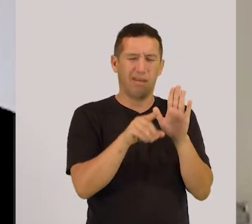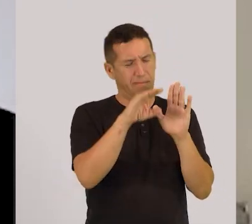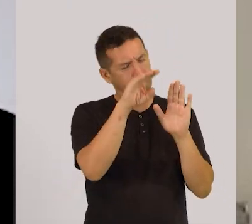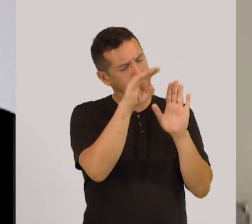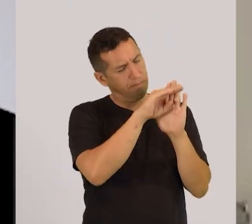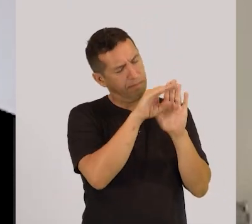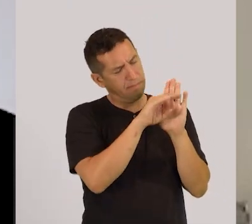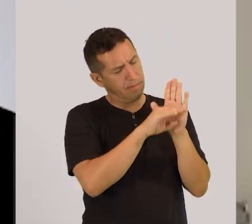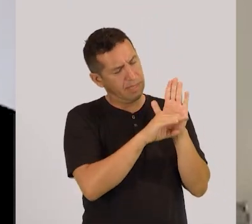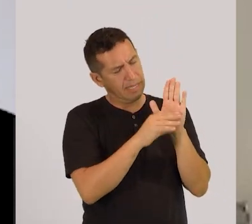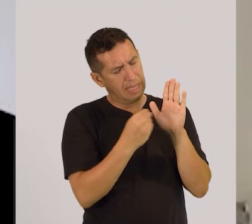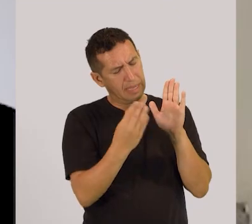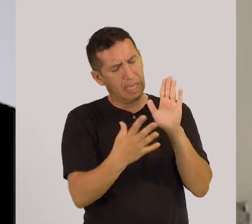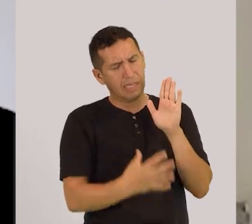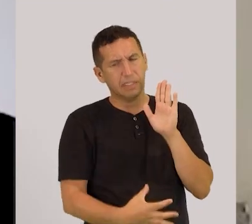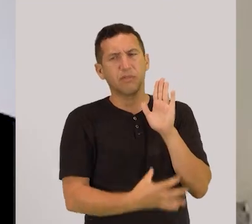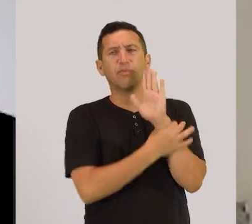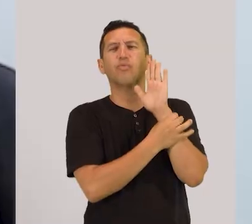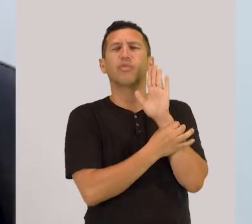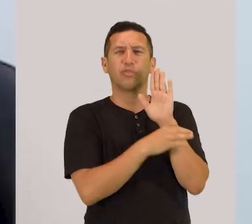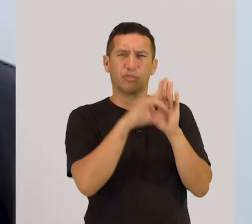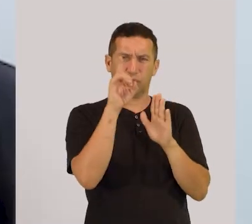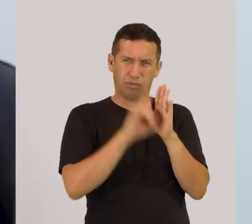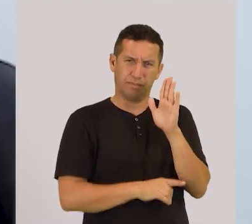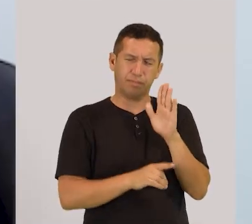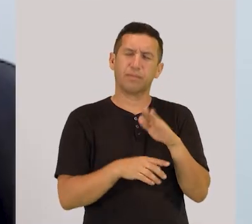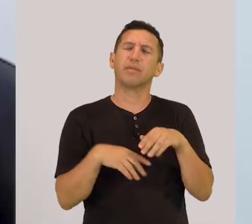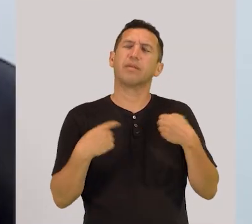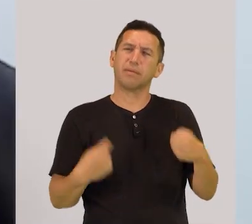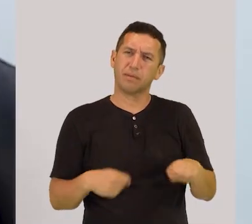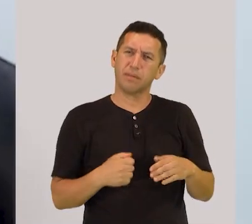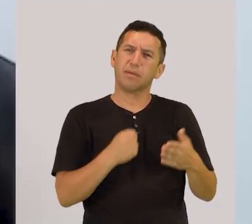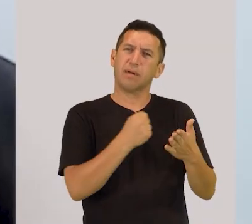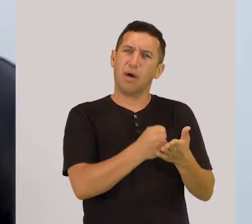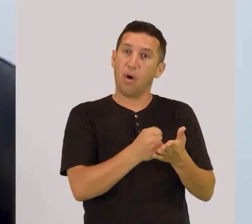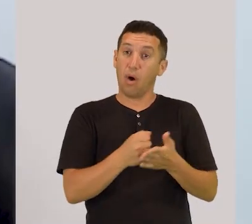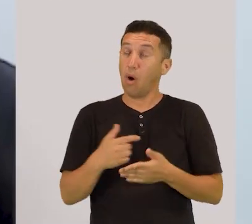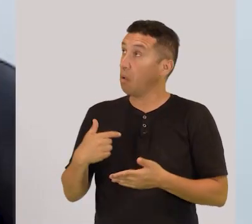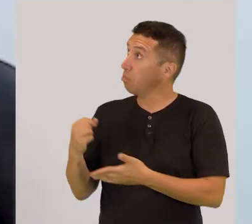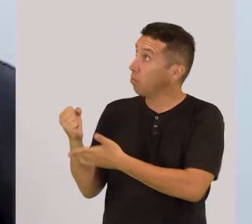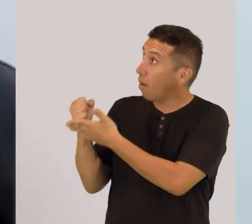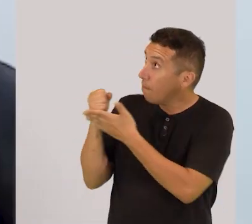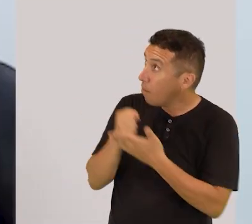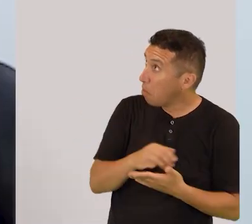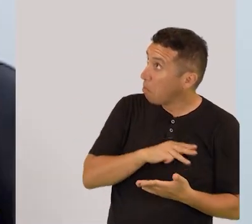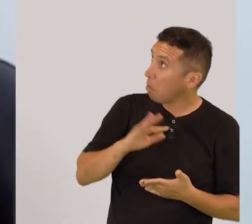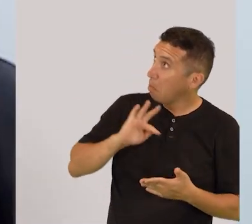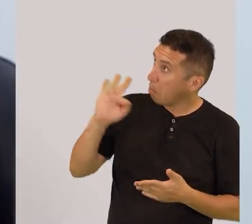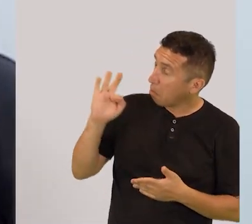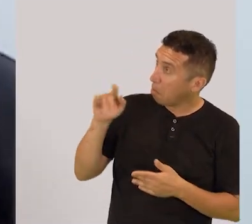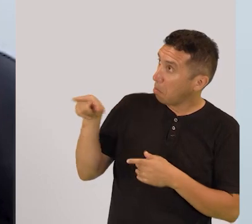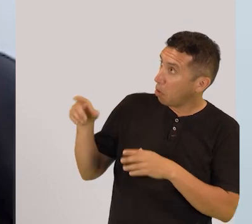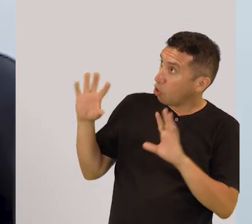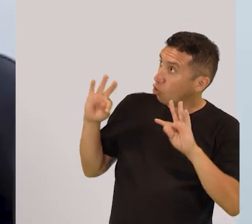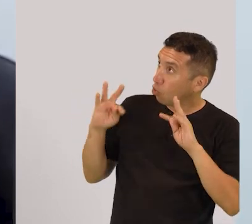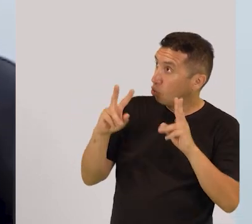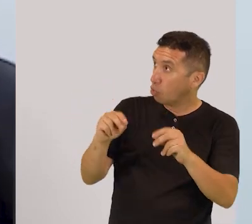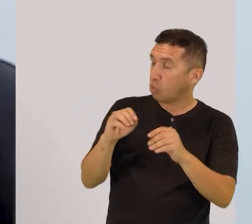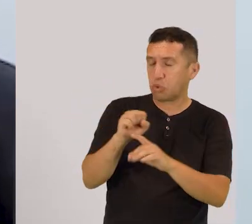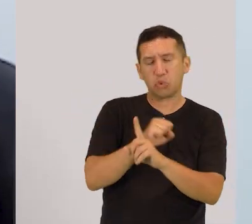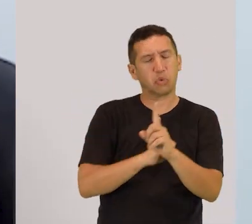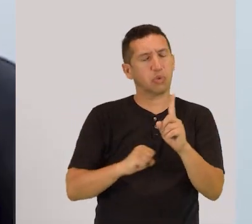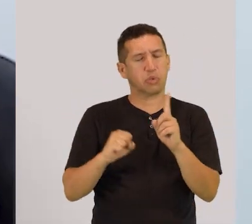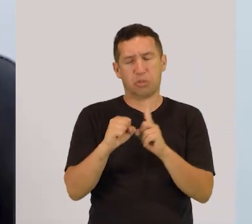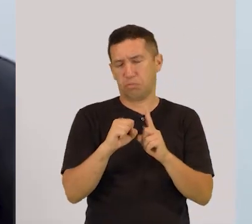em leis que lhes tragam, lhes asseguram direitos. Contar com o apoio do Ministério Público Federal e de toda a